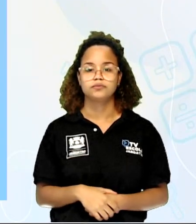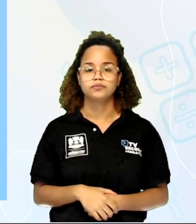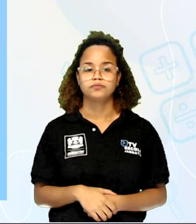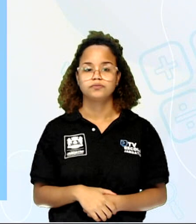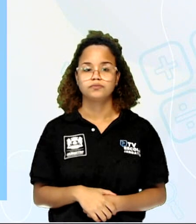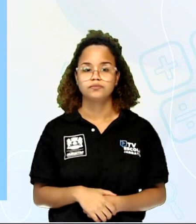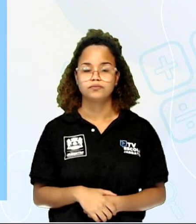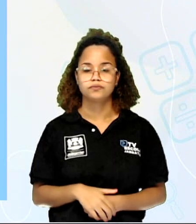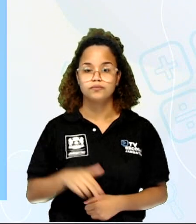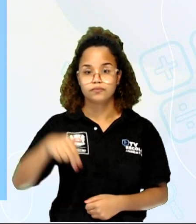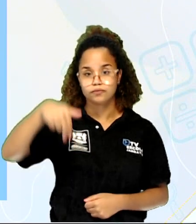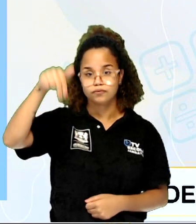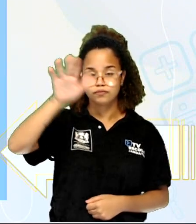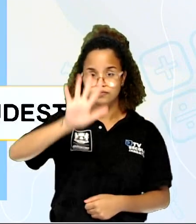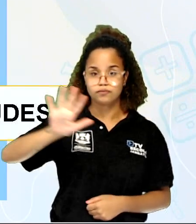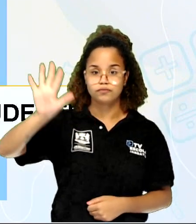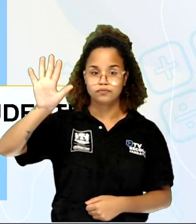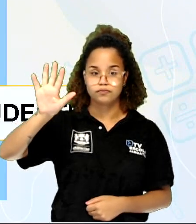que são